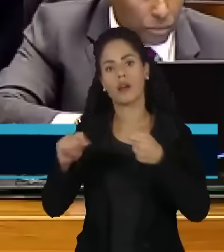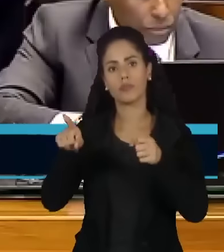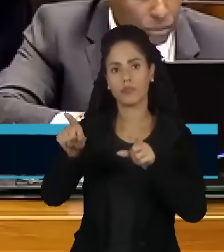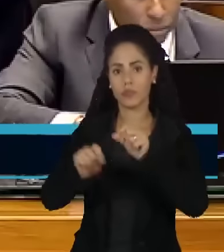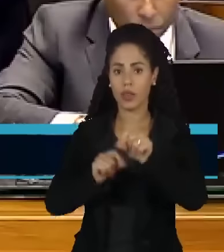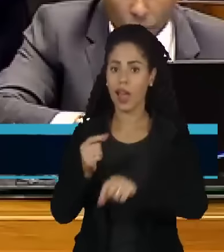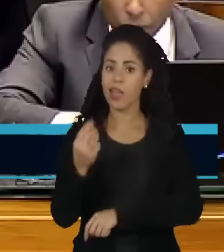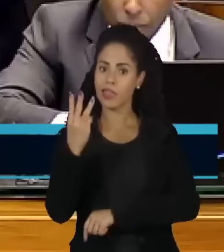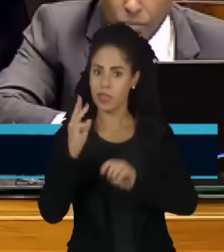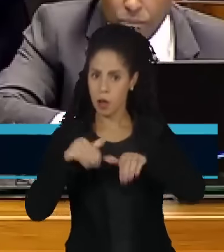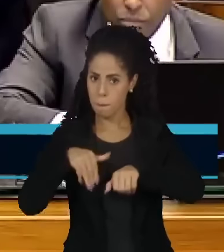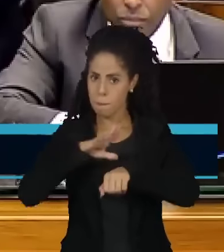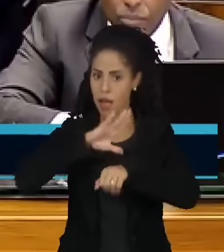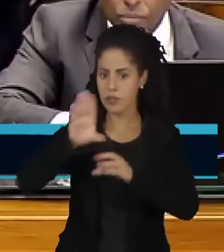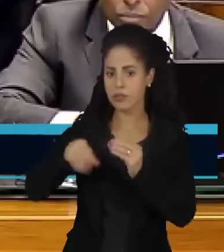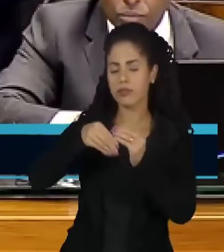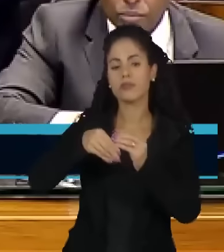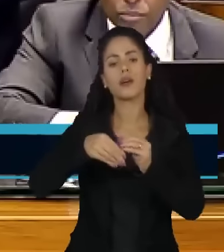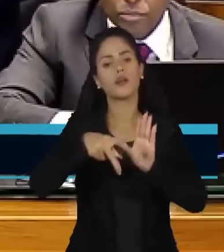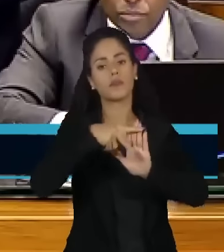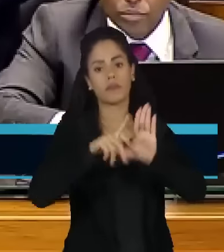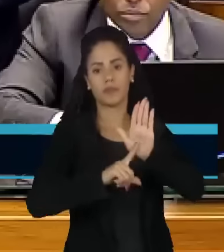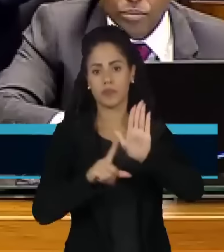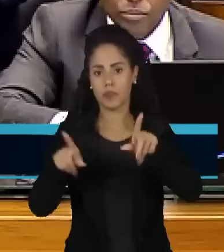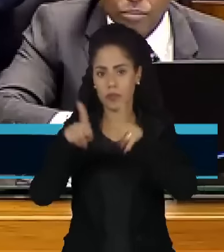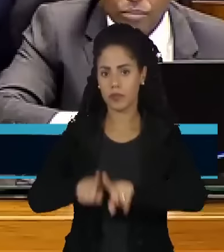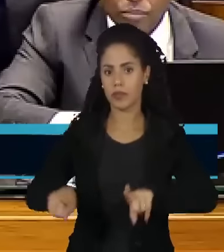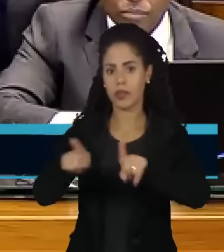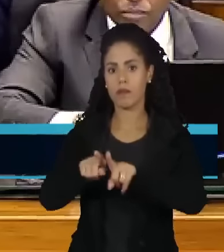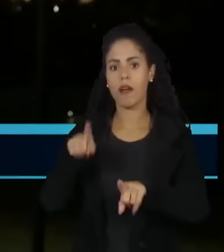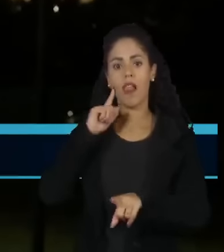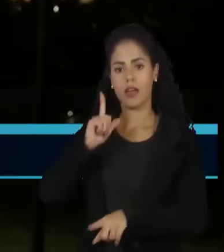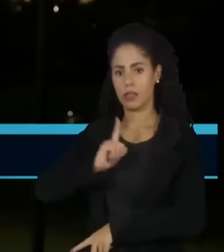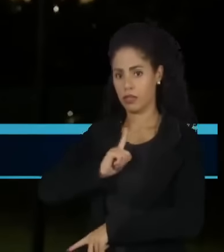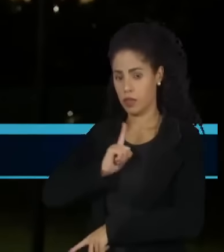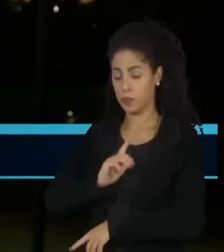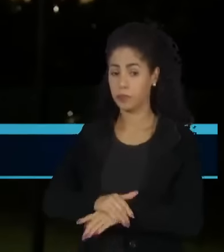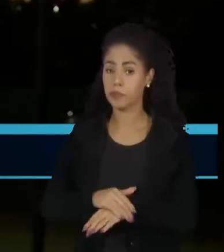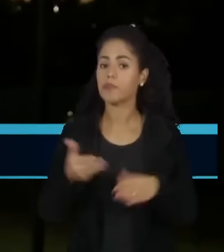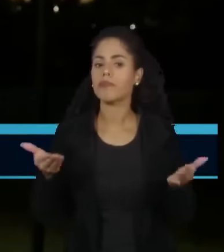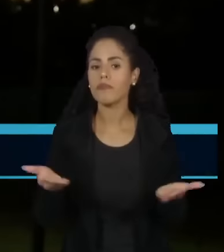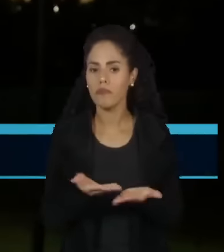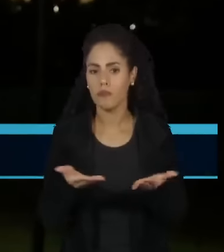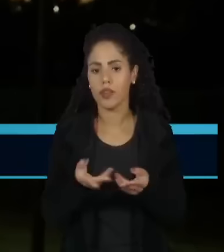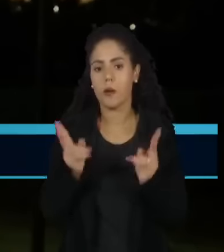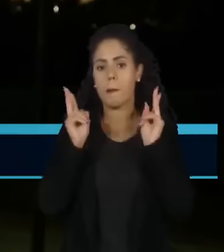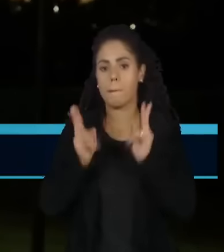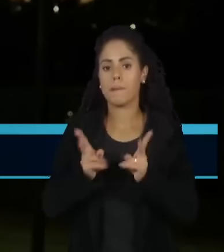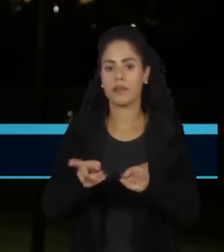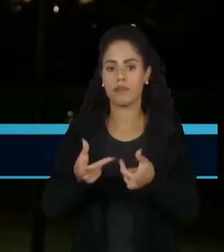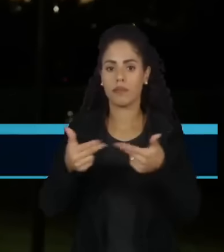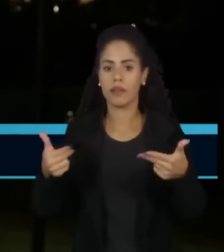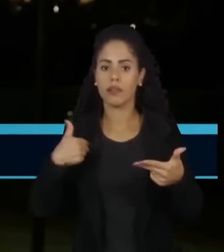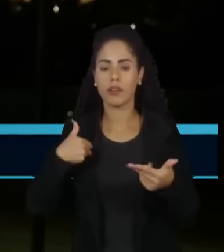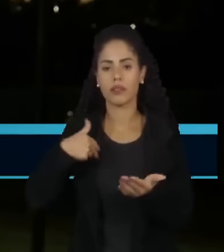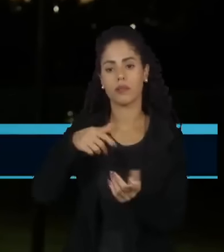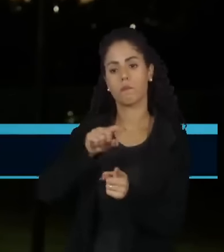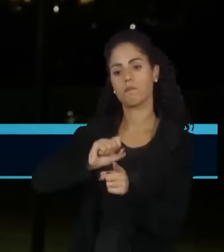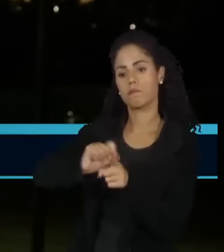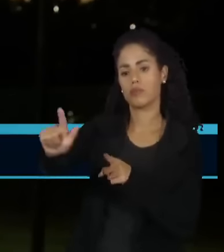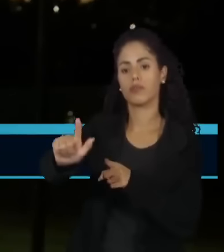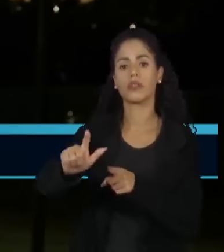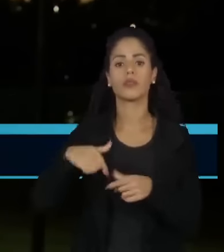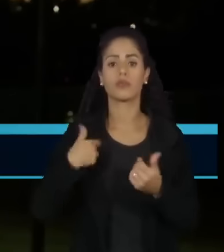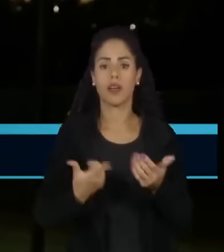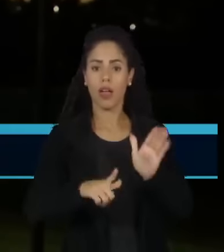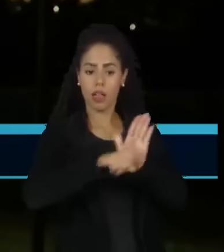três projetos de lei tratam da mesma questão no Congresso Nacional. Atualmente, mesmo sem a pena de expulsão prevista